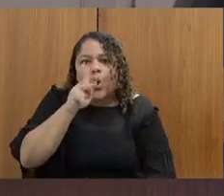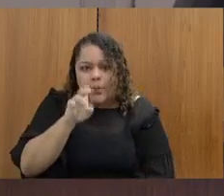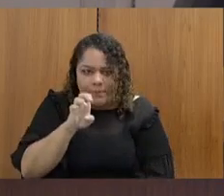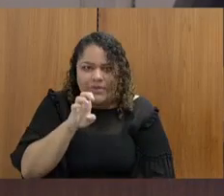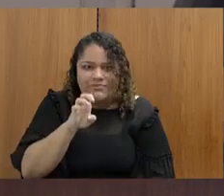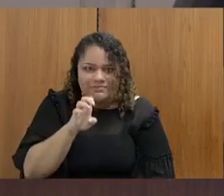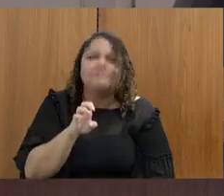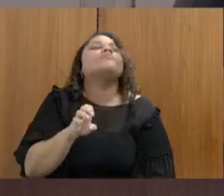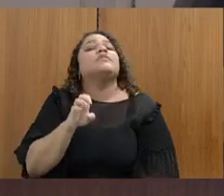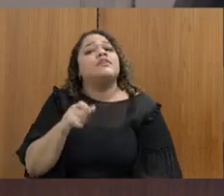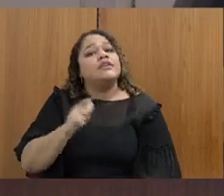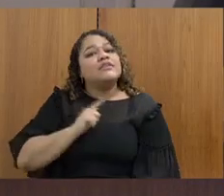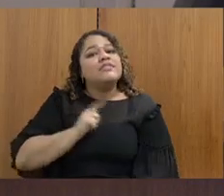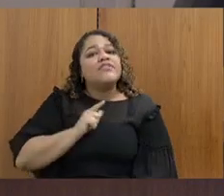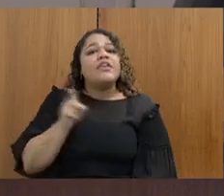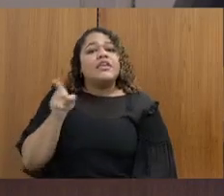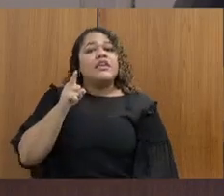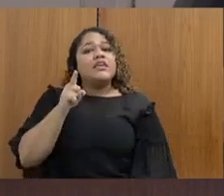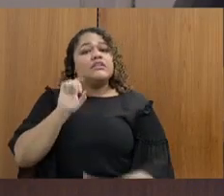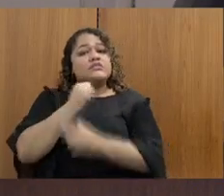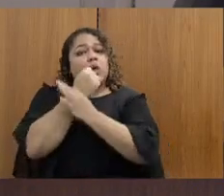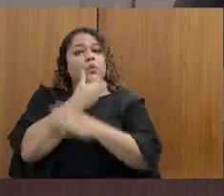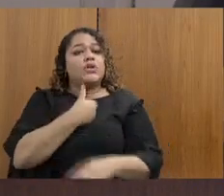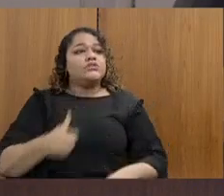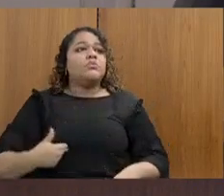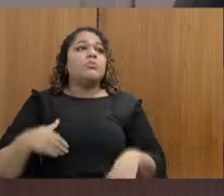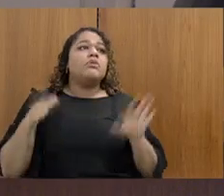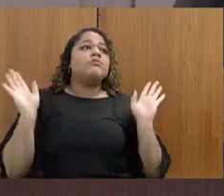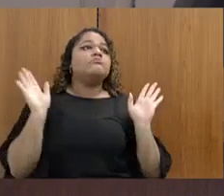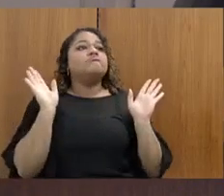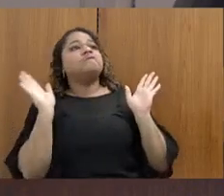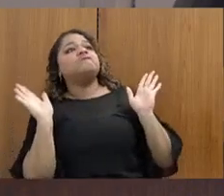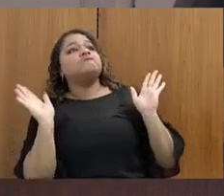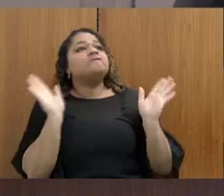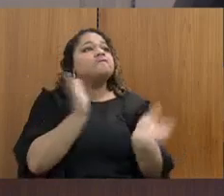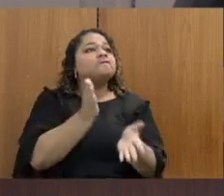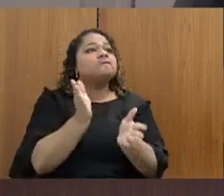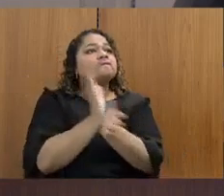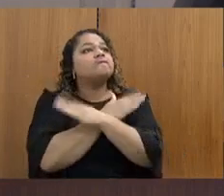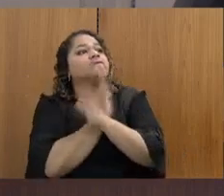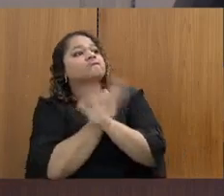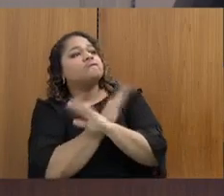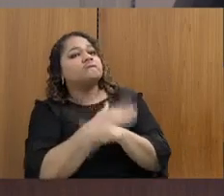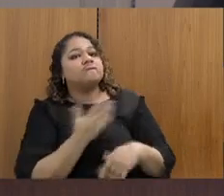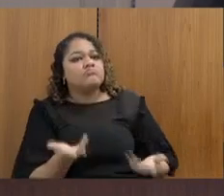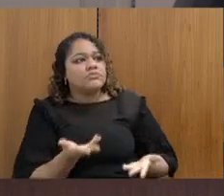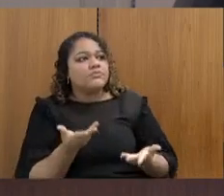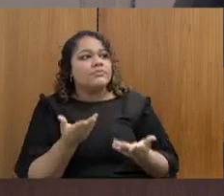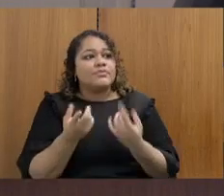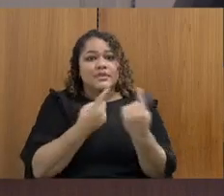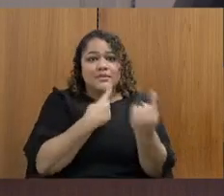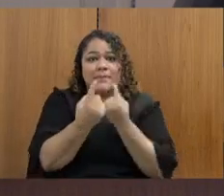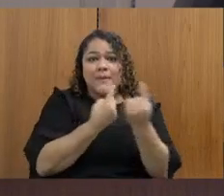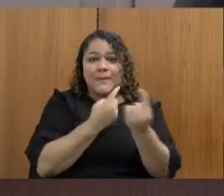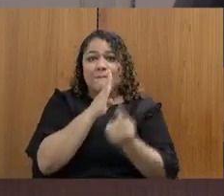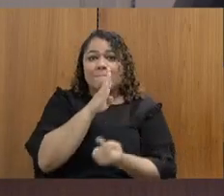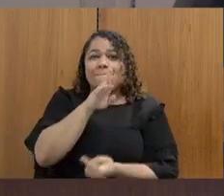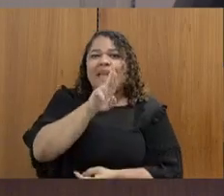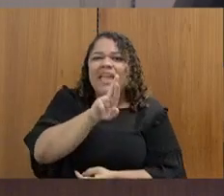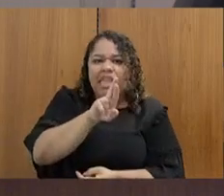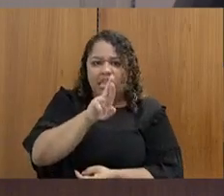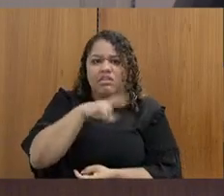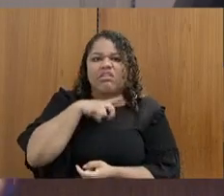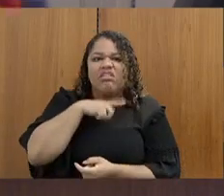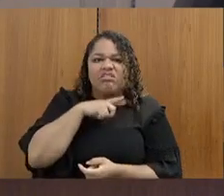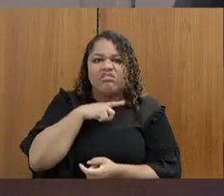pública. Os casos, por exemplo, de BRs que foram fechadas no início desse ano e que não tiveram nenhum tipo de medida do Serviço de Segurança